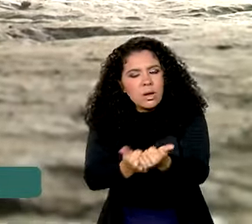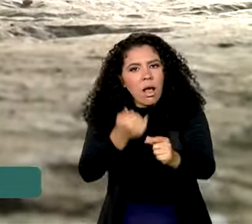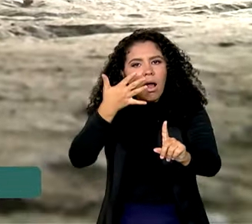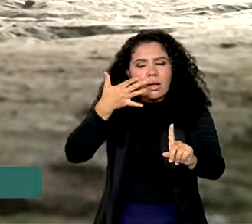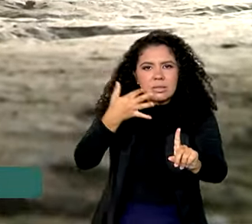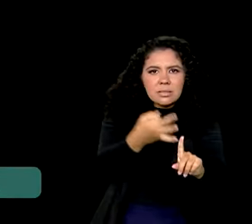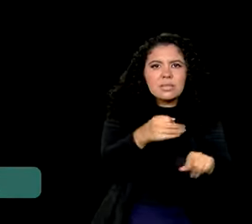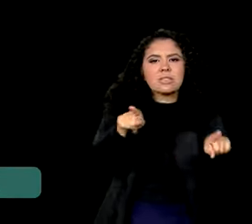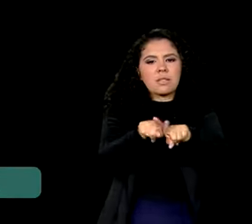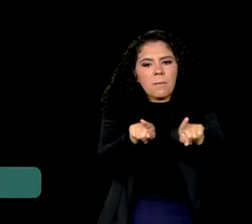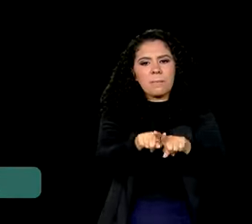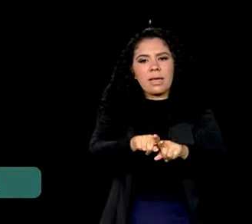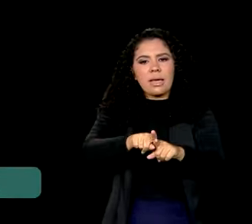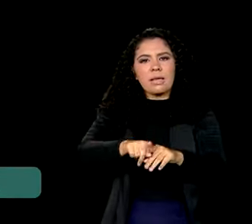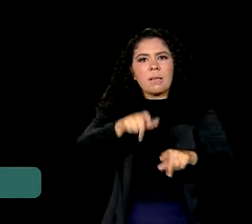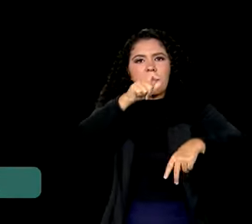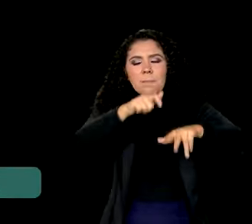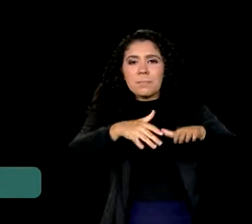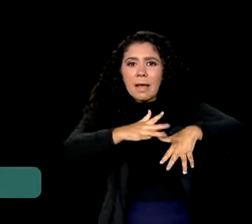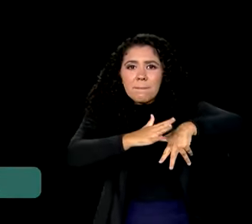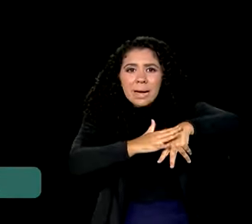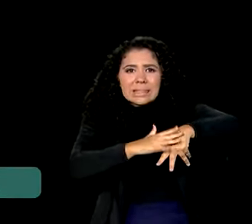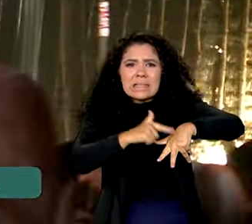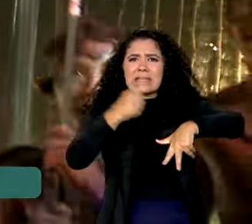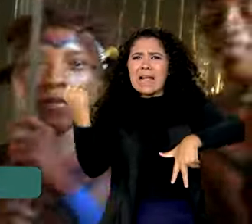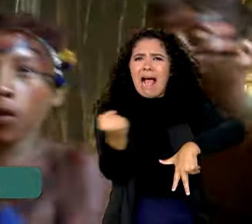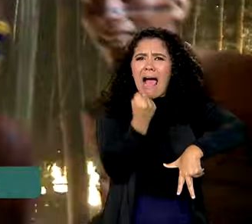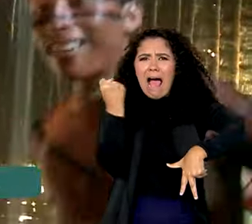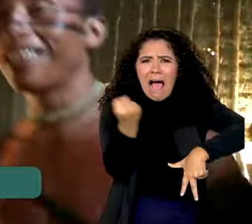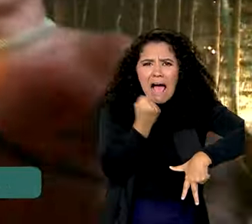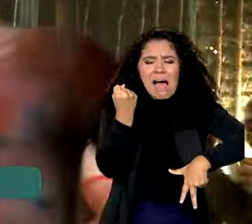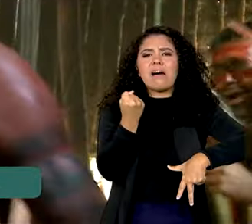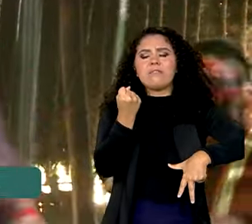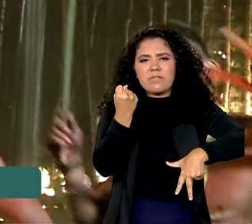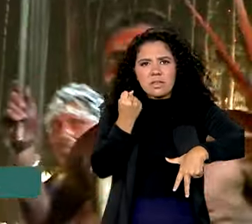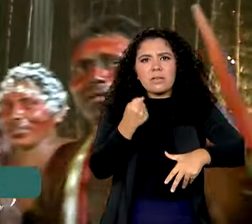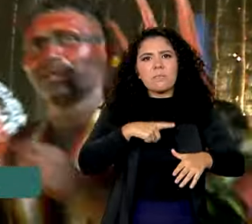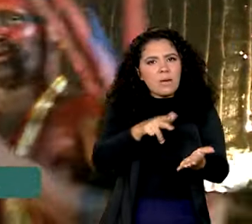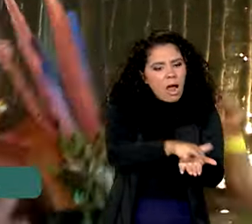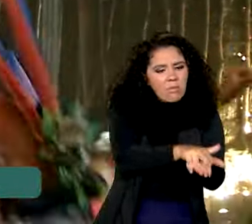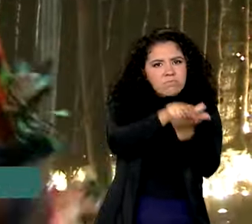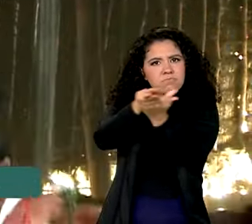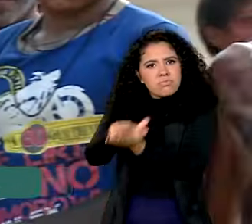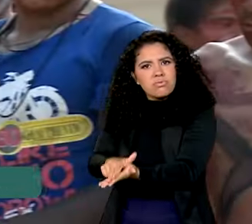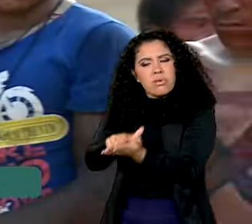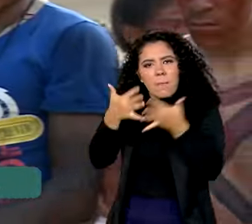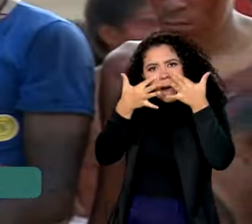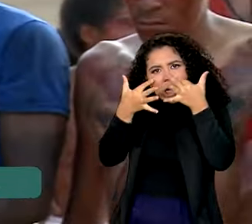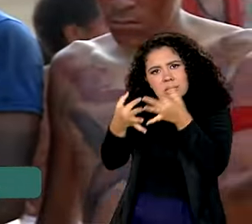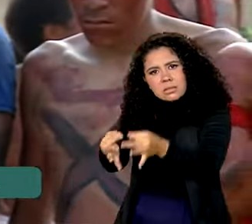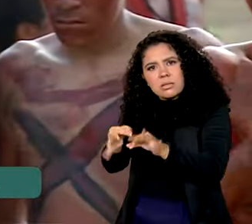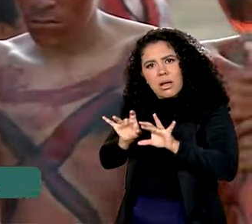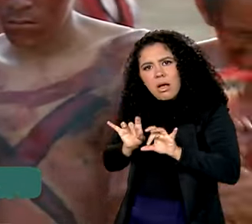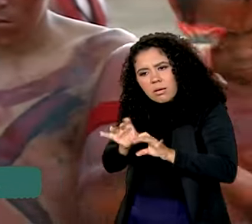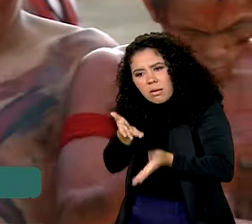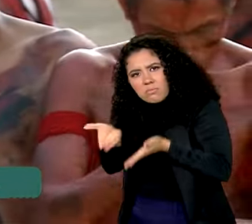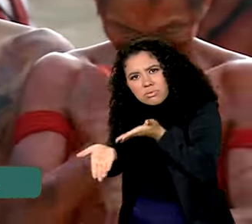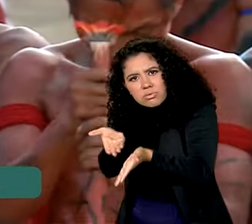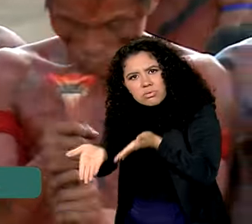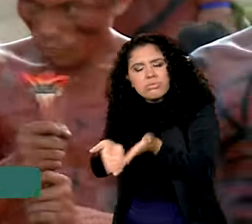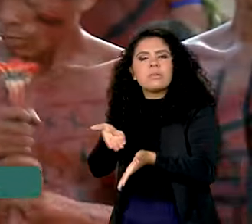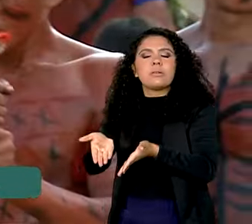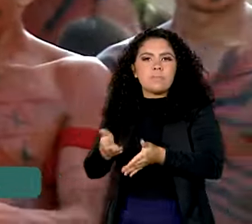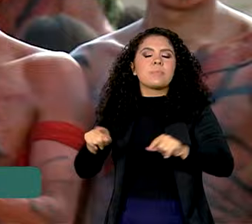remoção de pacientes graves para acessar as ações de atenção especializada, de média e de alta complexidade